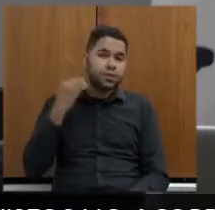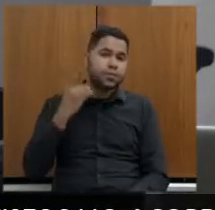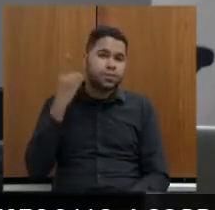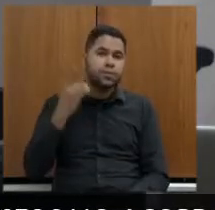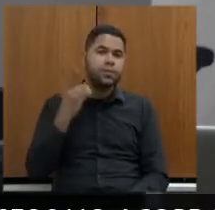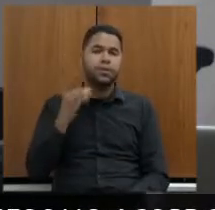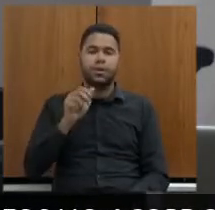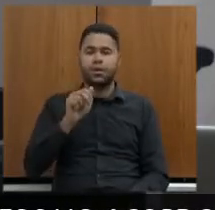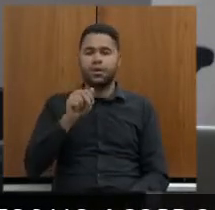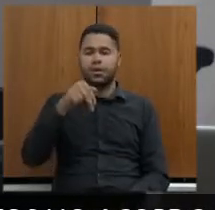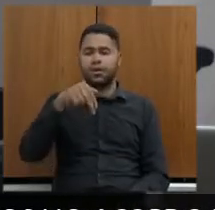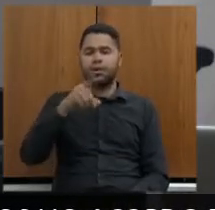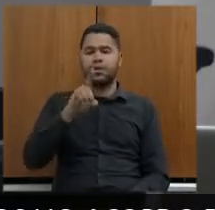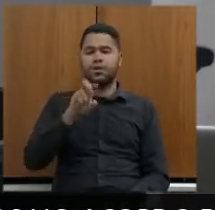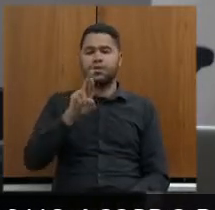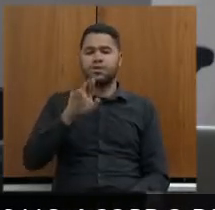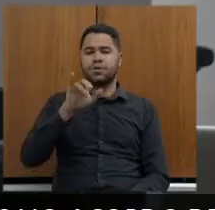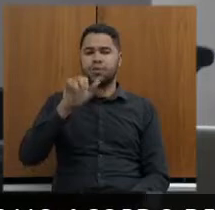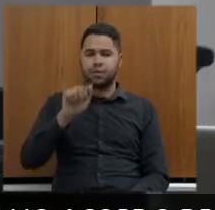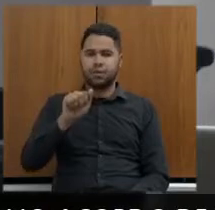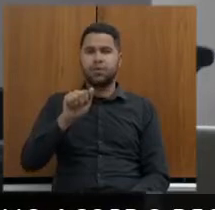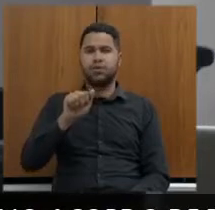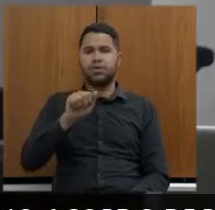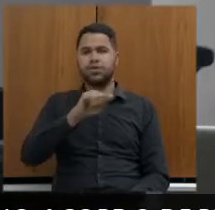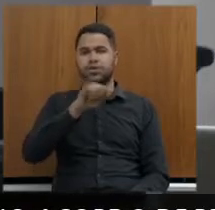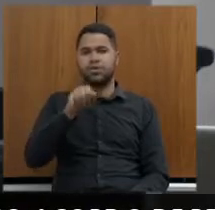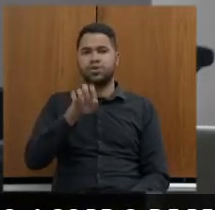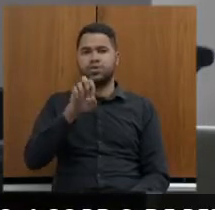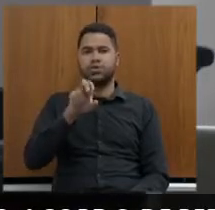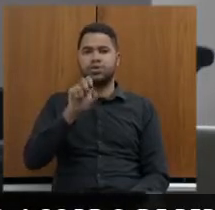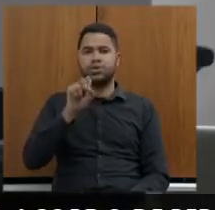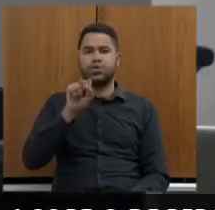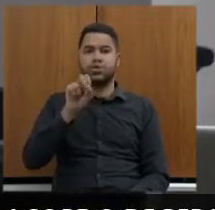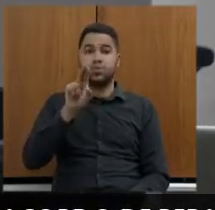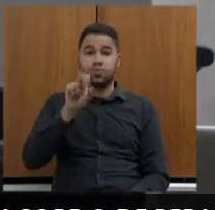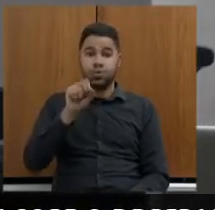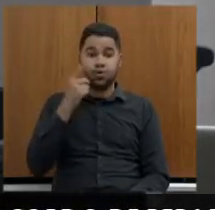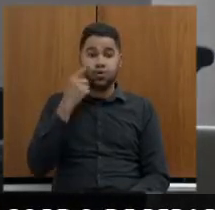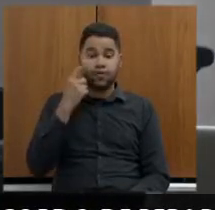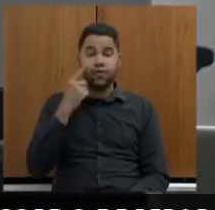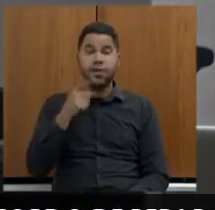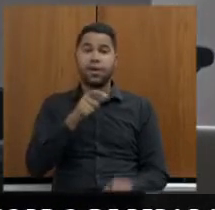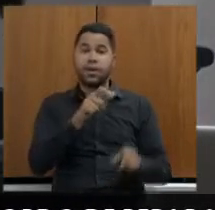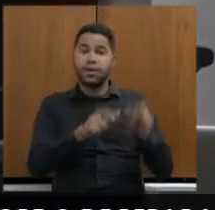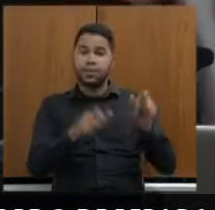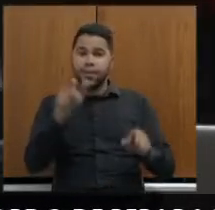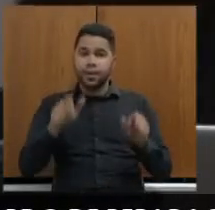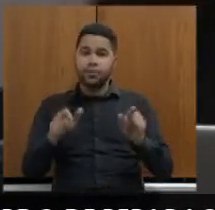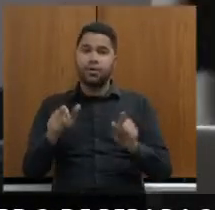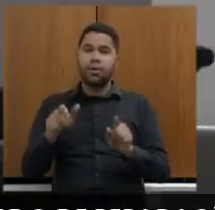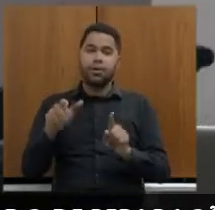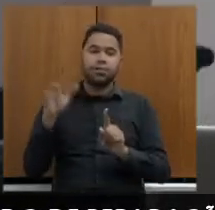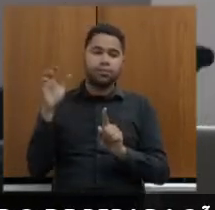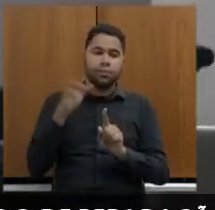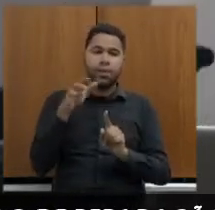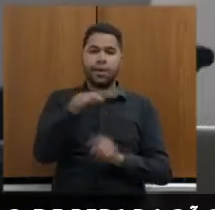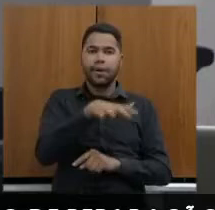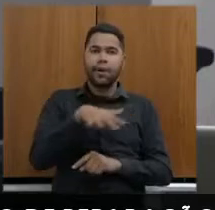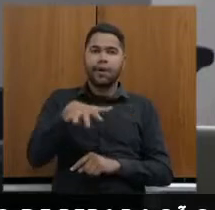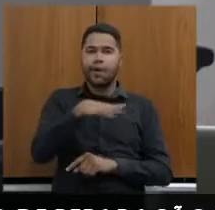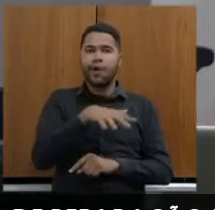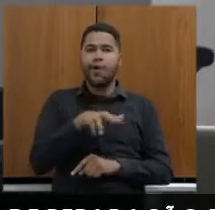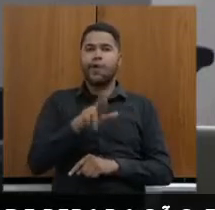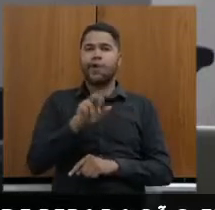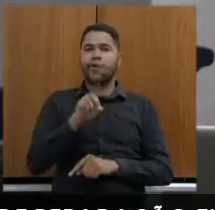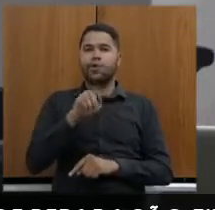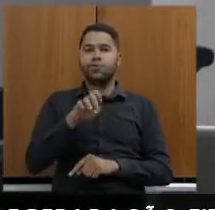Andréia Jesus para discutir o reassentamento das pessoas que vão ser atingidas pelo traçado do Rodoanel mas